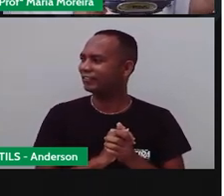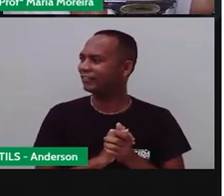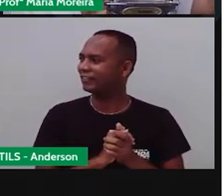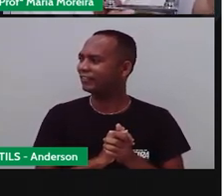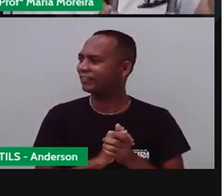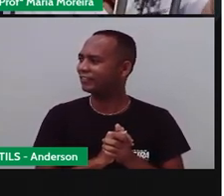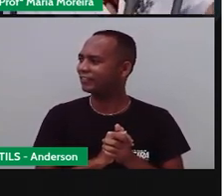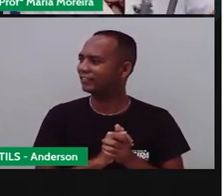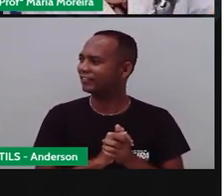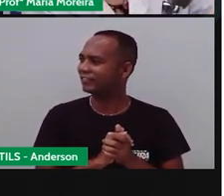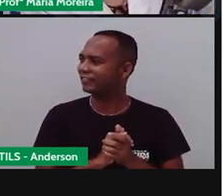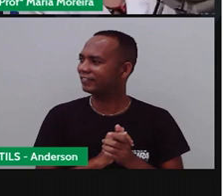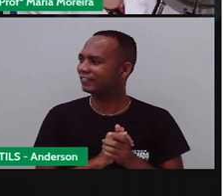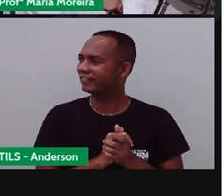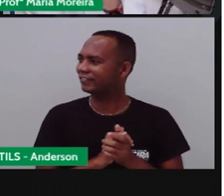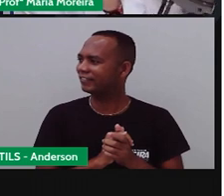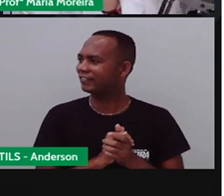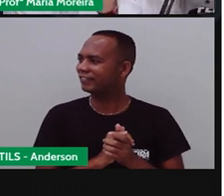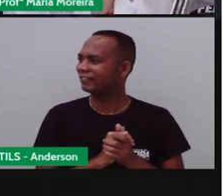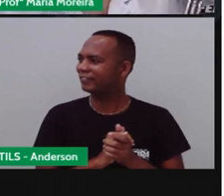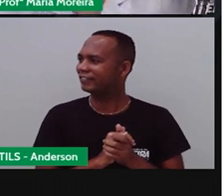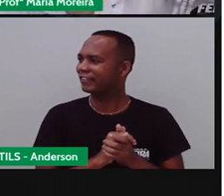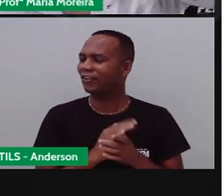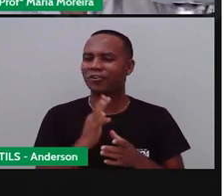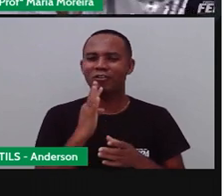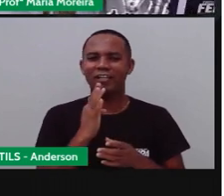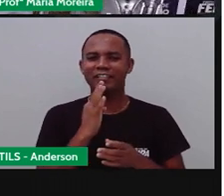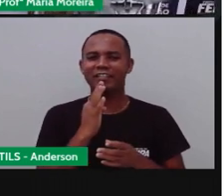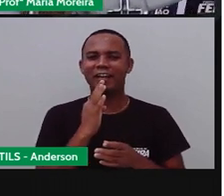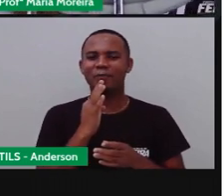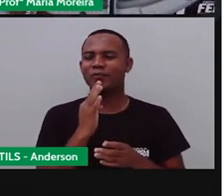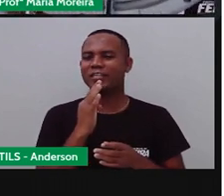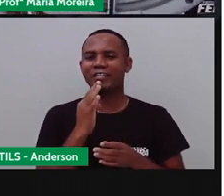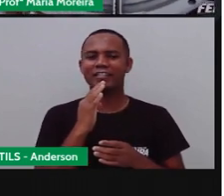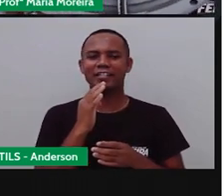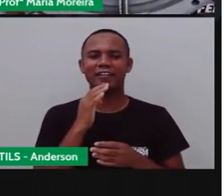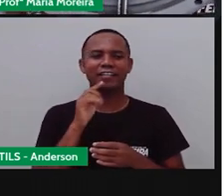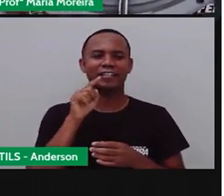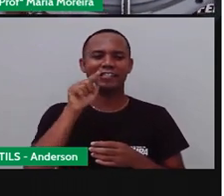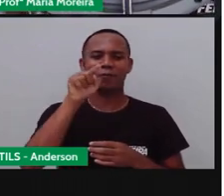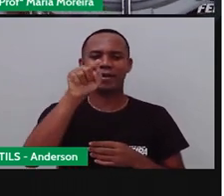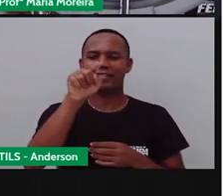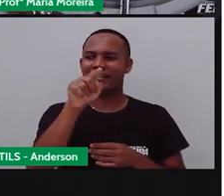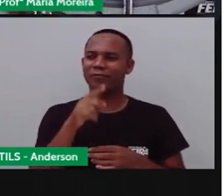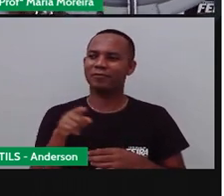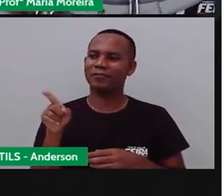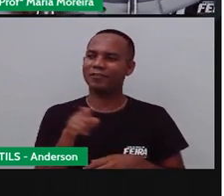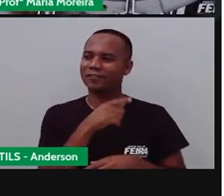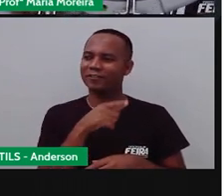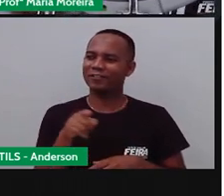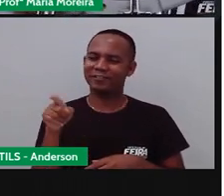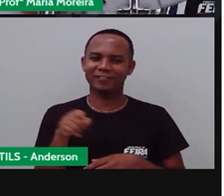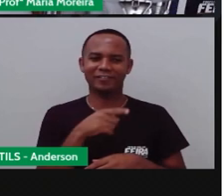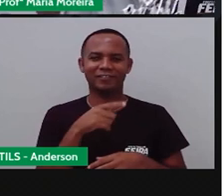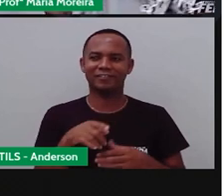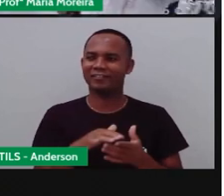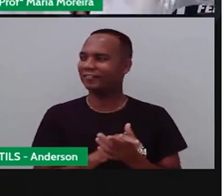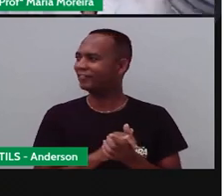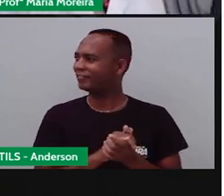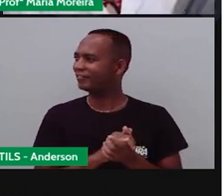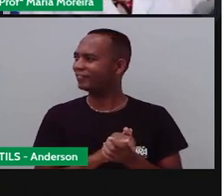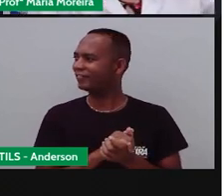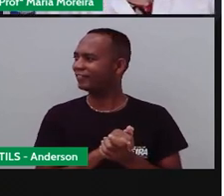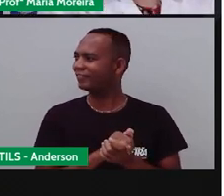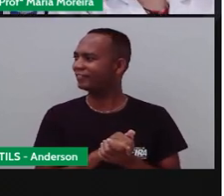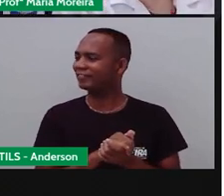O pêndulo. E ele, ó, gente, é movido o quê? Olha aqui, O ano que eu trazer, eu quero trazer a bateria. Abre, mas não tem